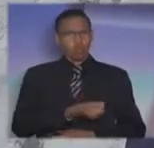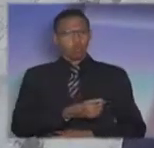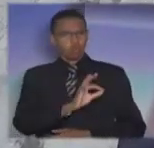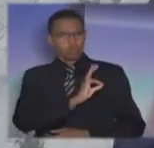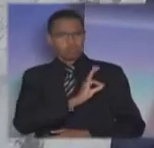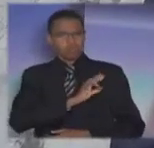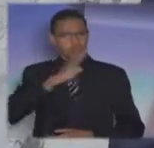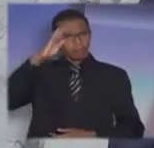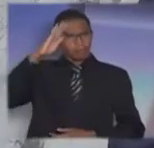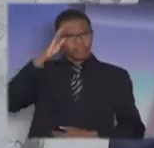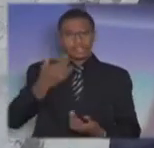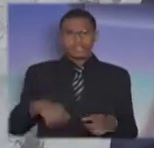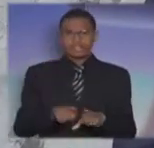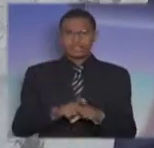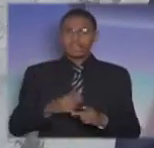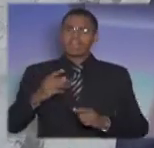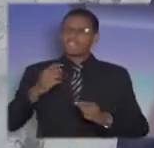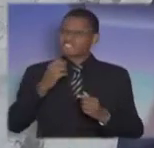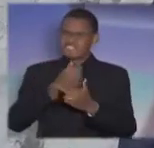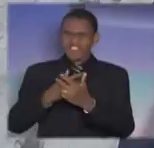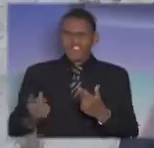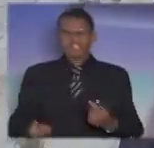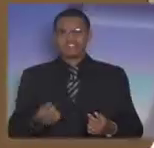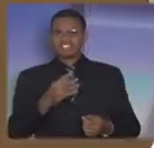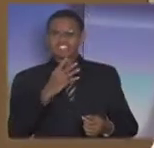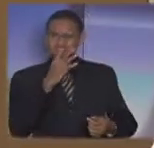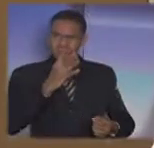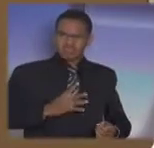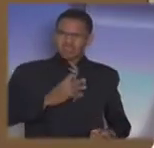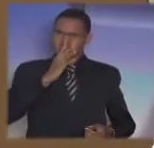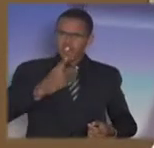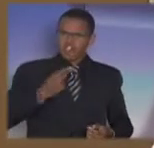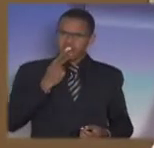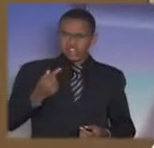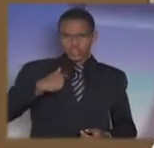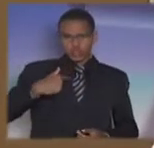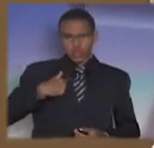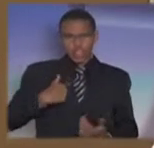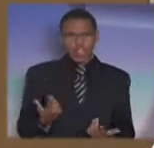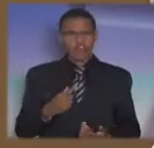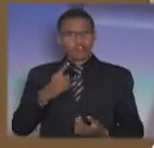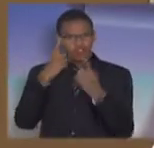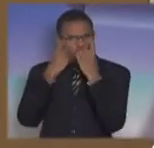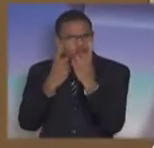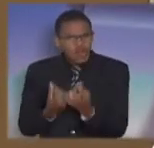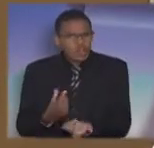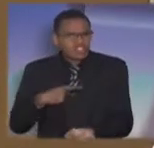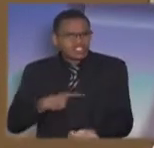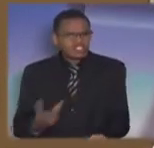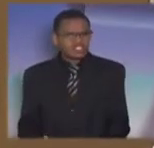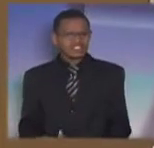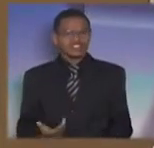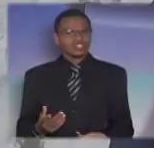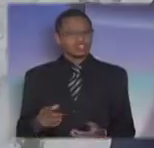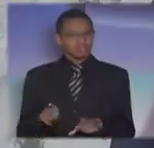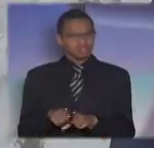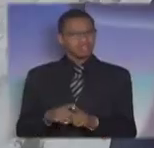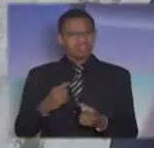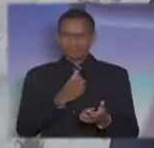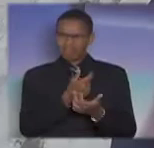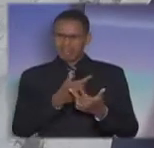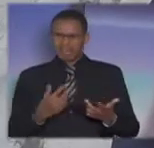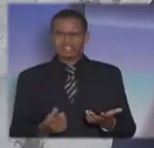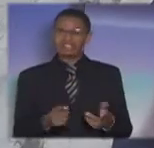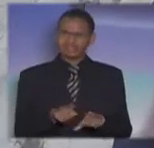vezes, deputada, sou acusado de ser violento, é interessante isso, sou acusado de uma série de coisas, entre elas, de ser violento.